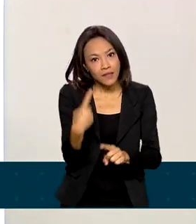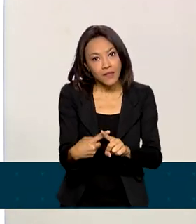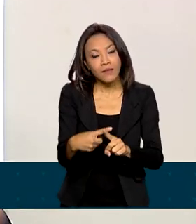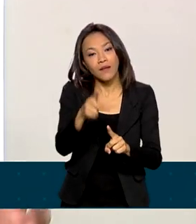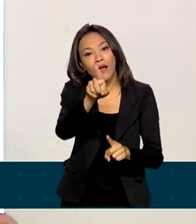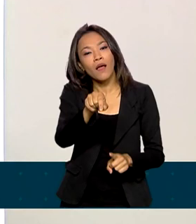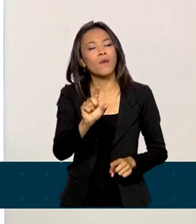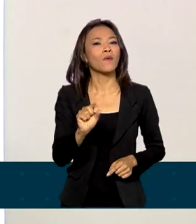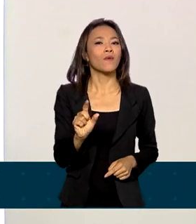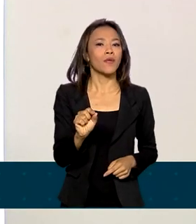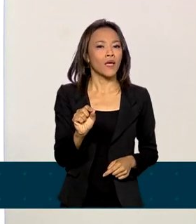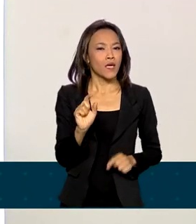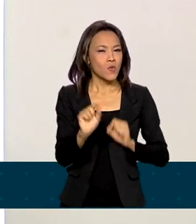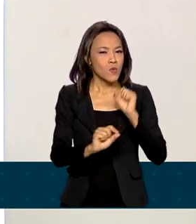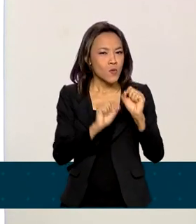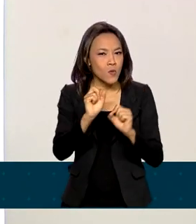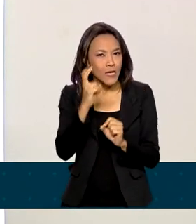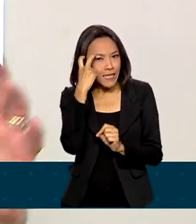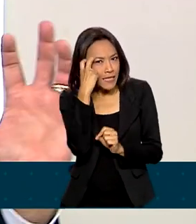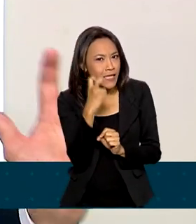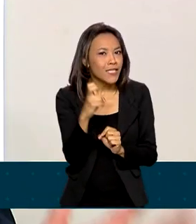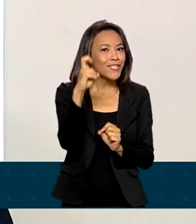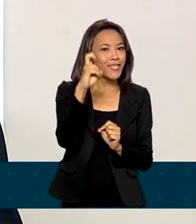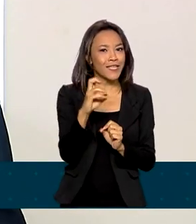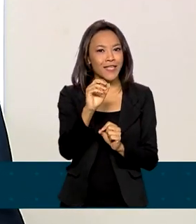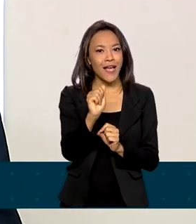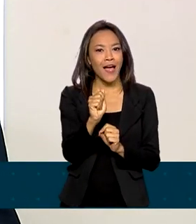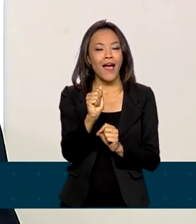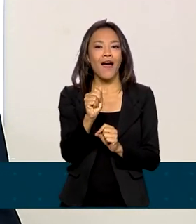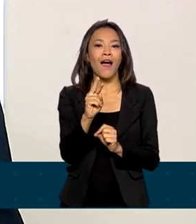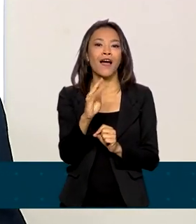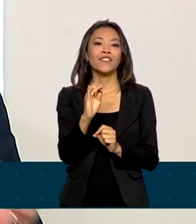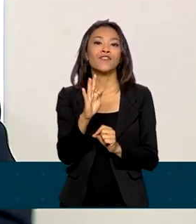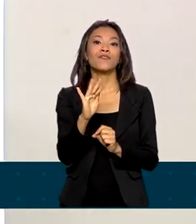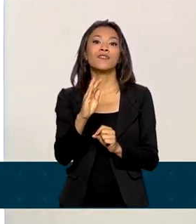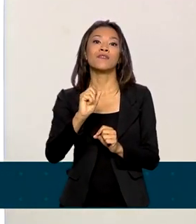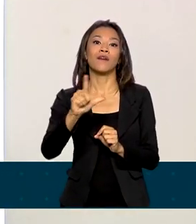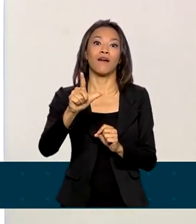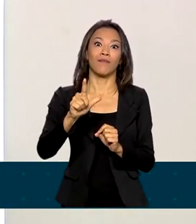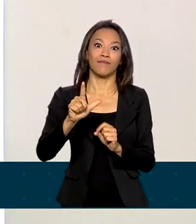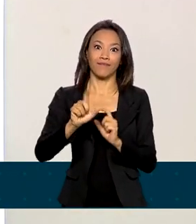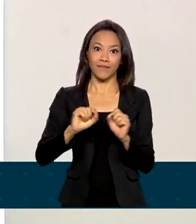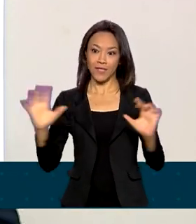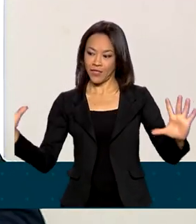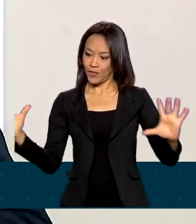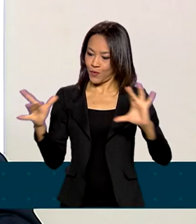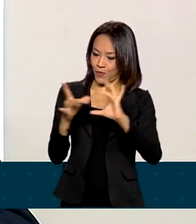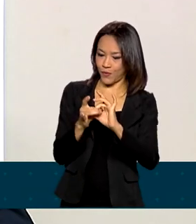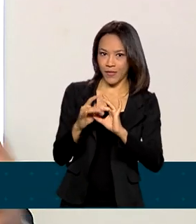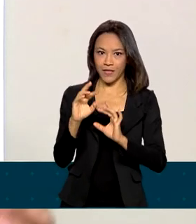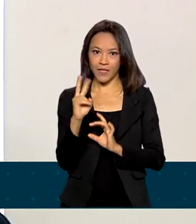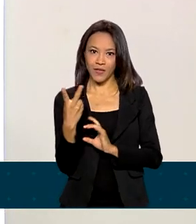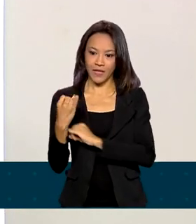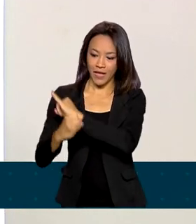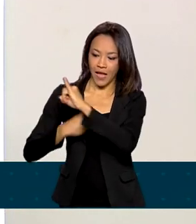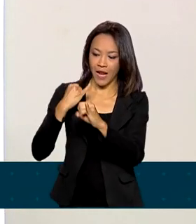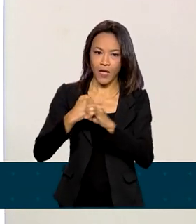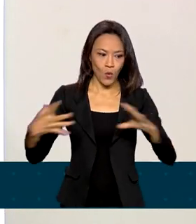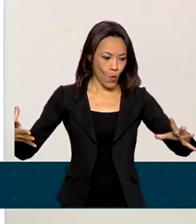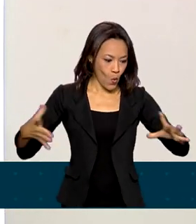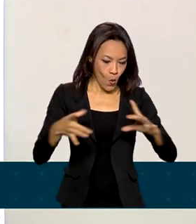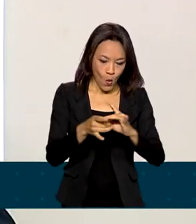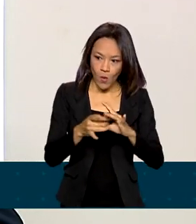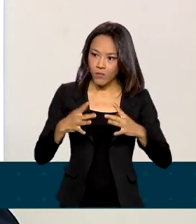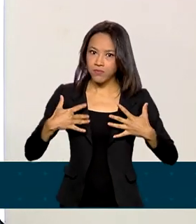é a inteligência artificial. Então, a conexão da inteligência artificial com a internet das coisas vai mudar a